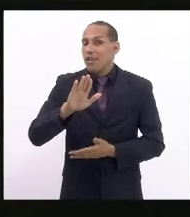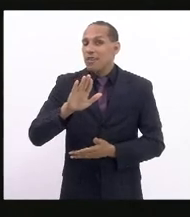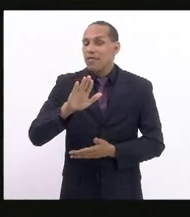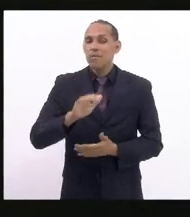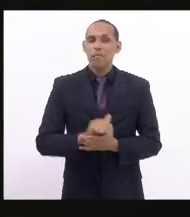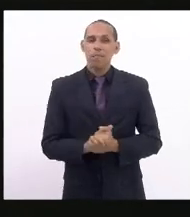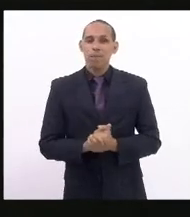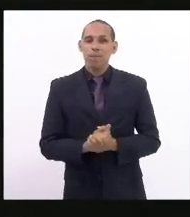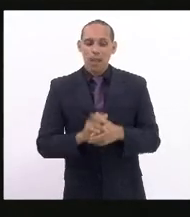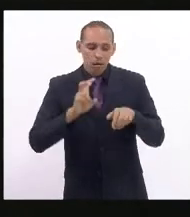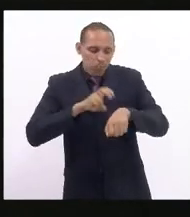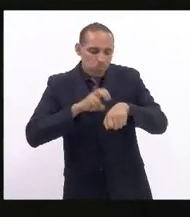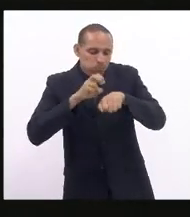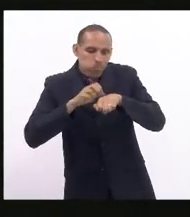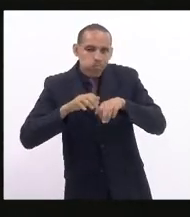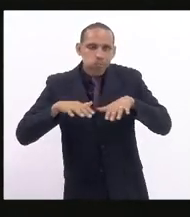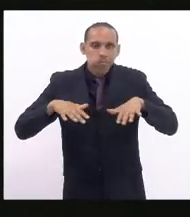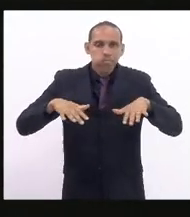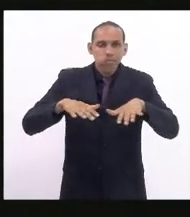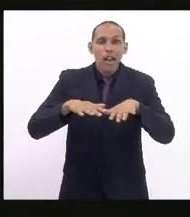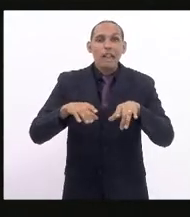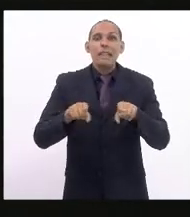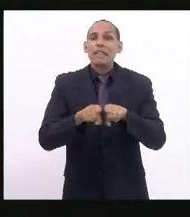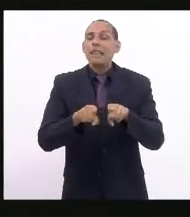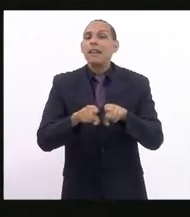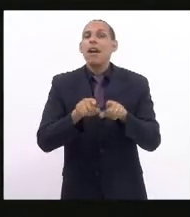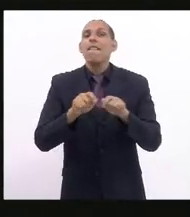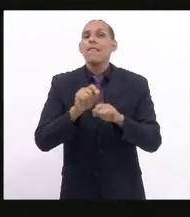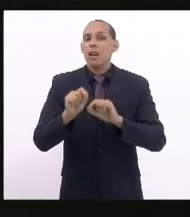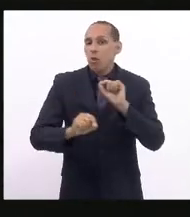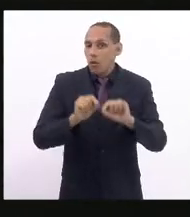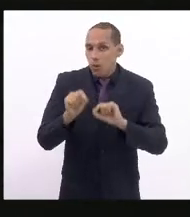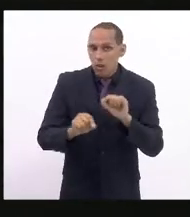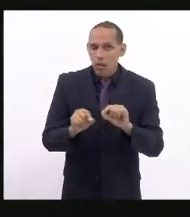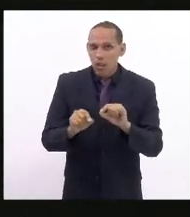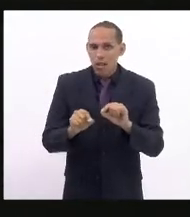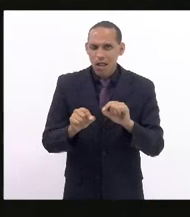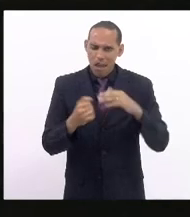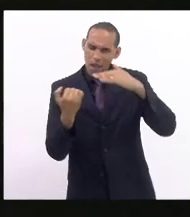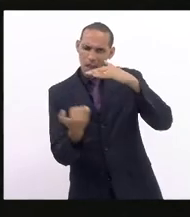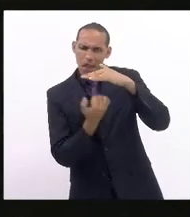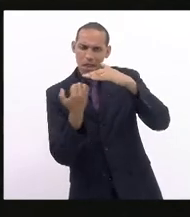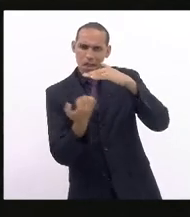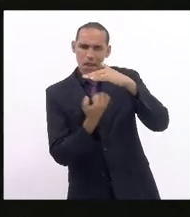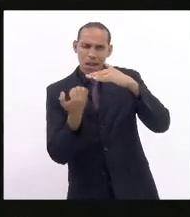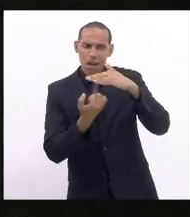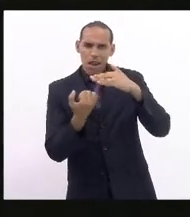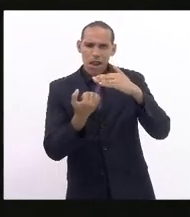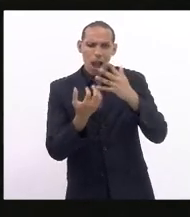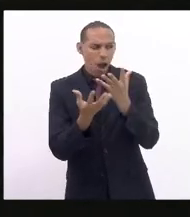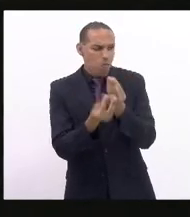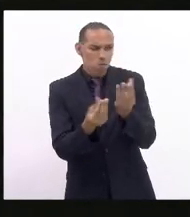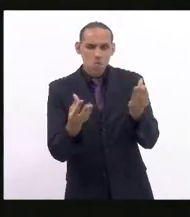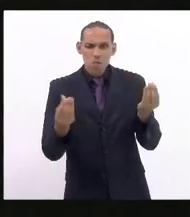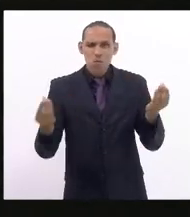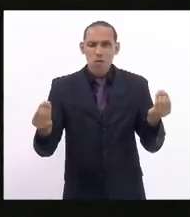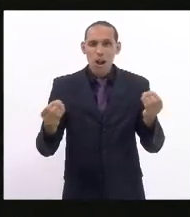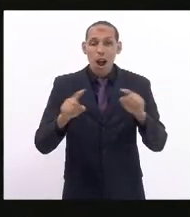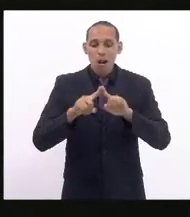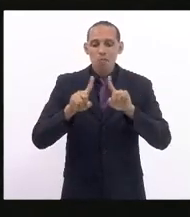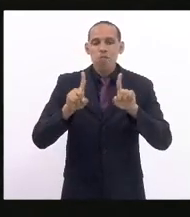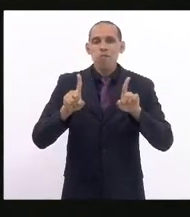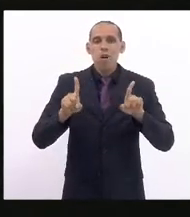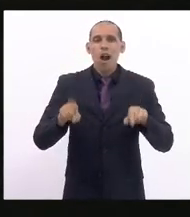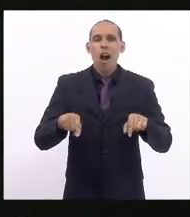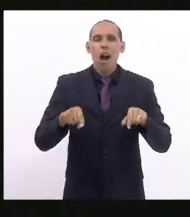a pandemia, ela fez com que muitas empresas diminuíssem o quadro de